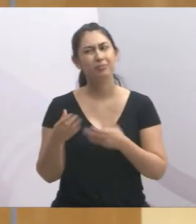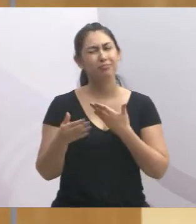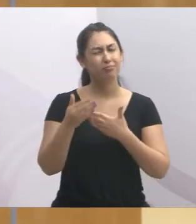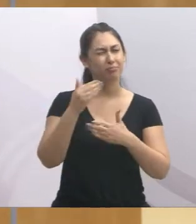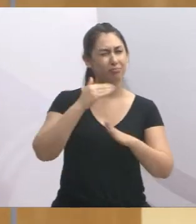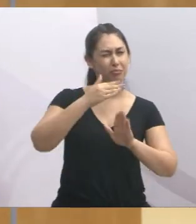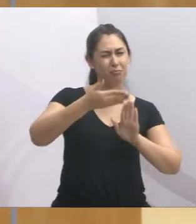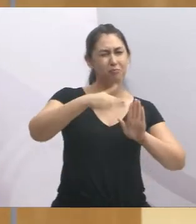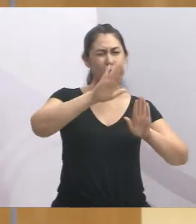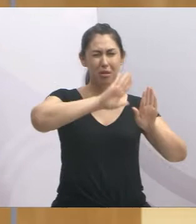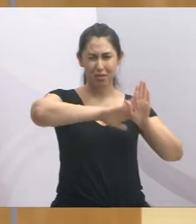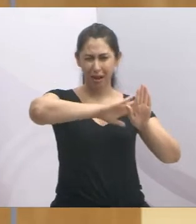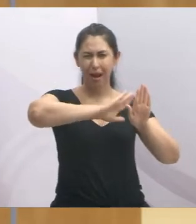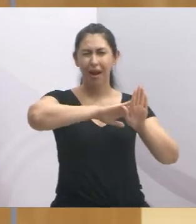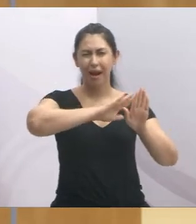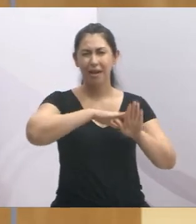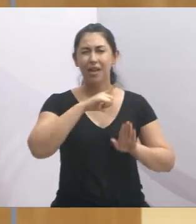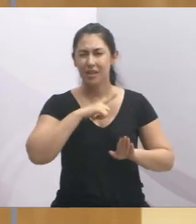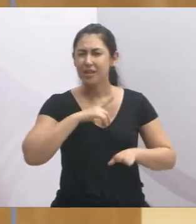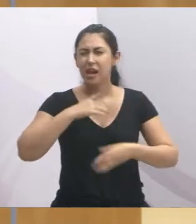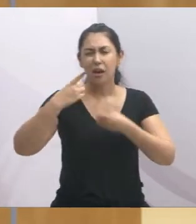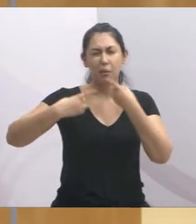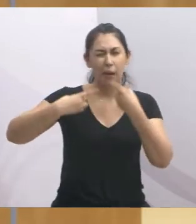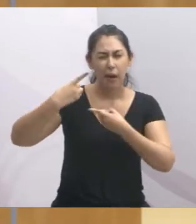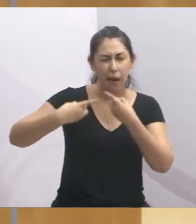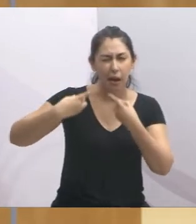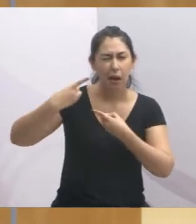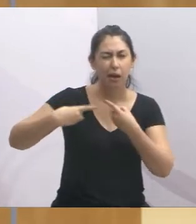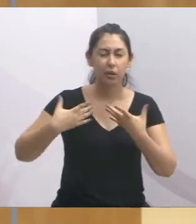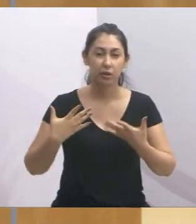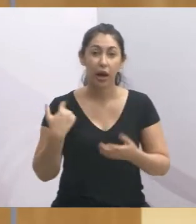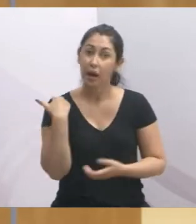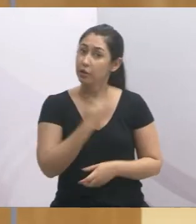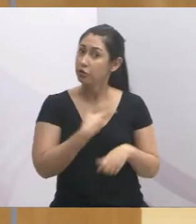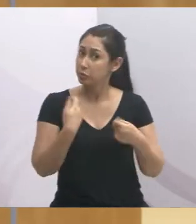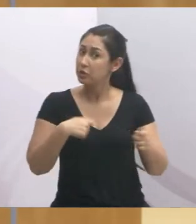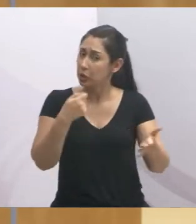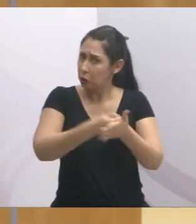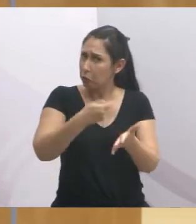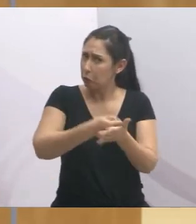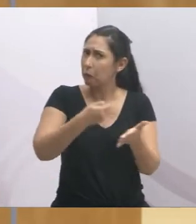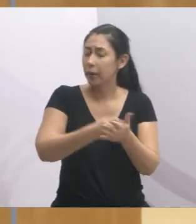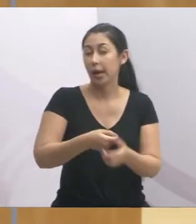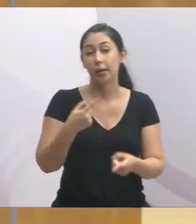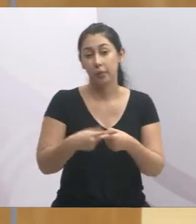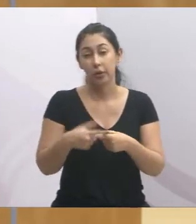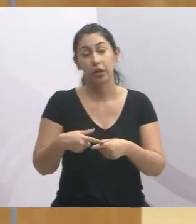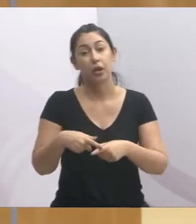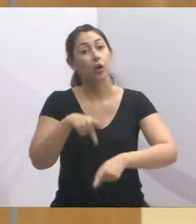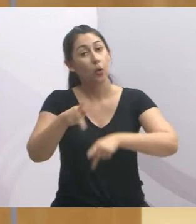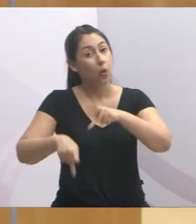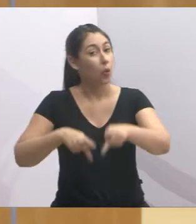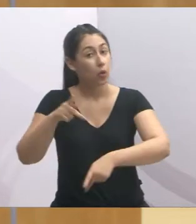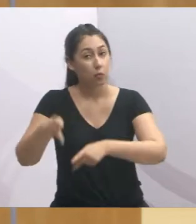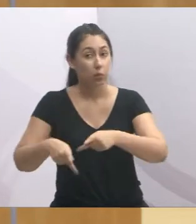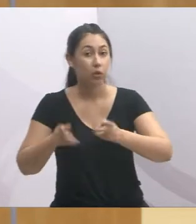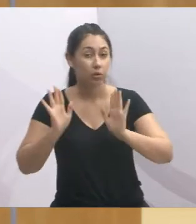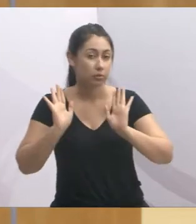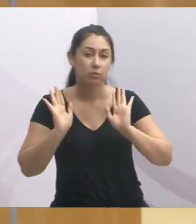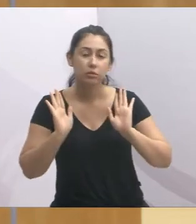ser que esteja alguma politicagem aí, né? E a gente tem que cobrar, cobrar porque o povo já está